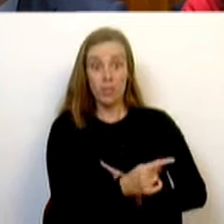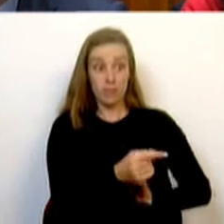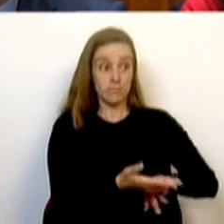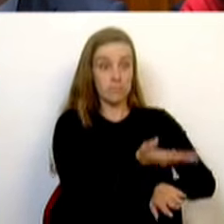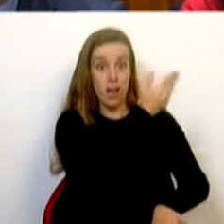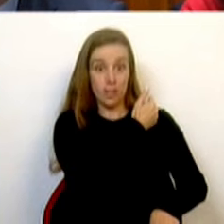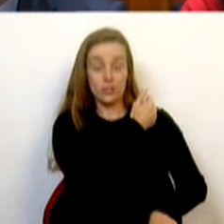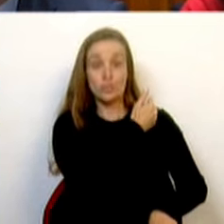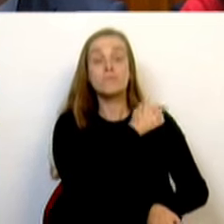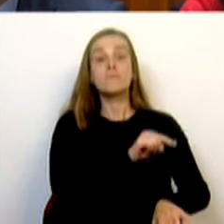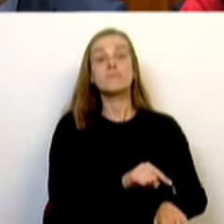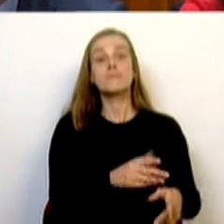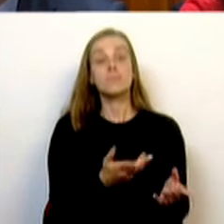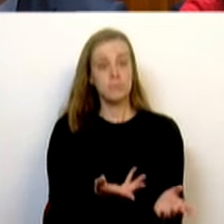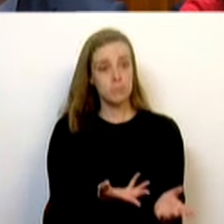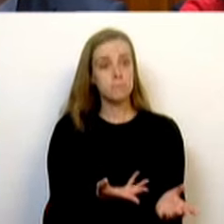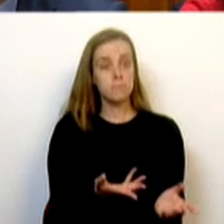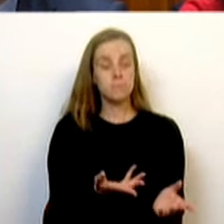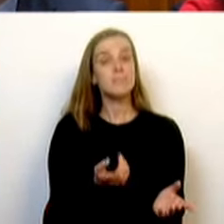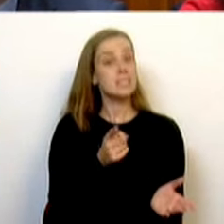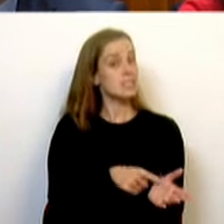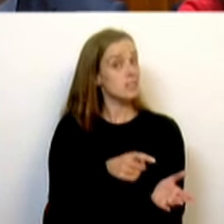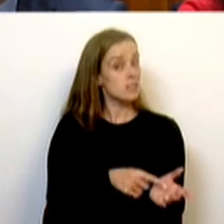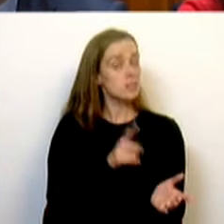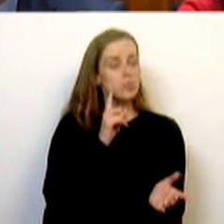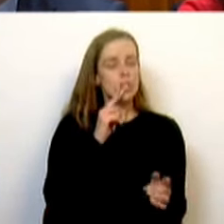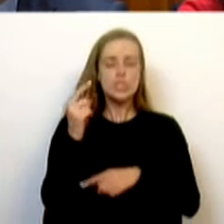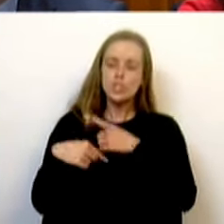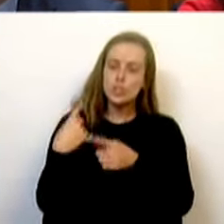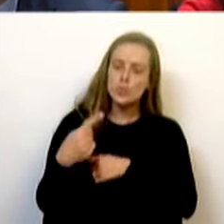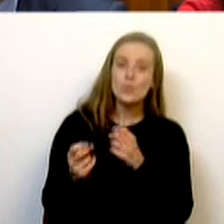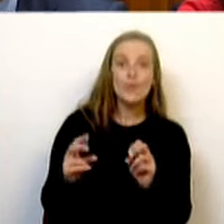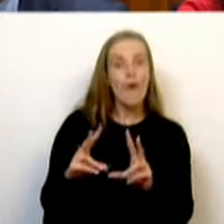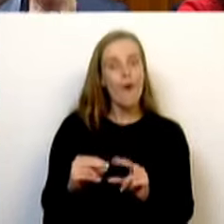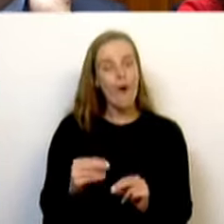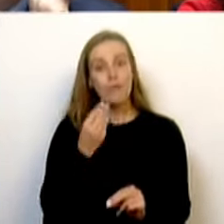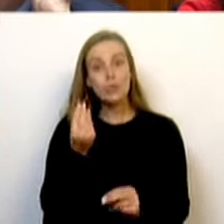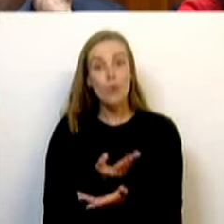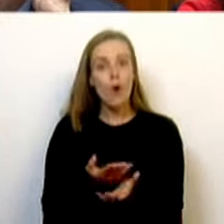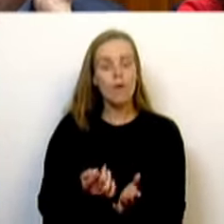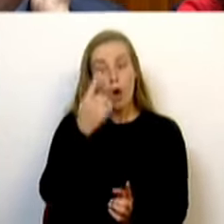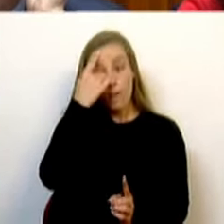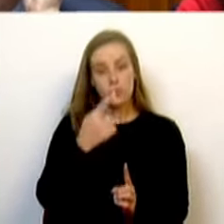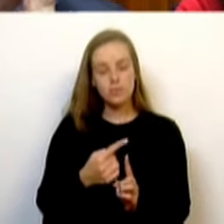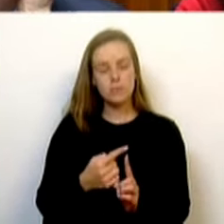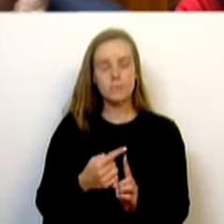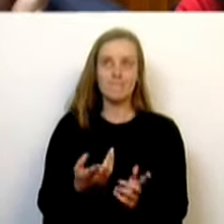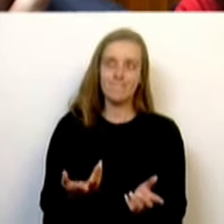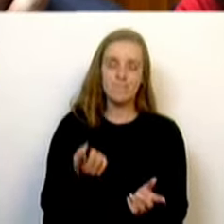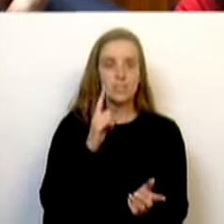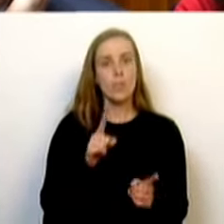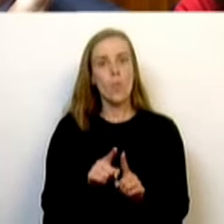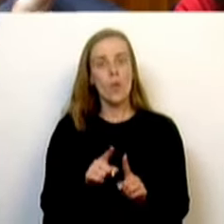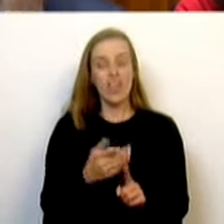gerações anteriores, era necessário libertar as novas gerações da condicionante de se endividarem para